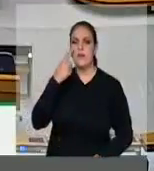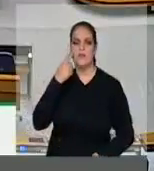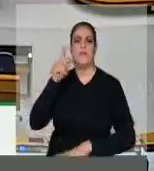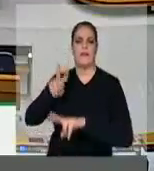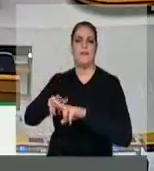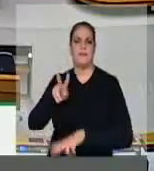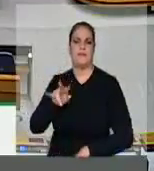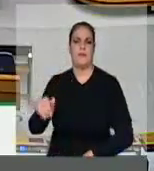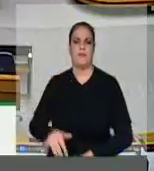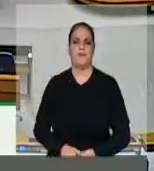Muito obrigado, nove deputados.